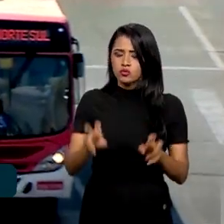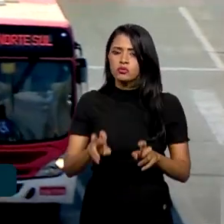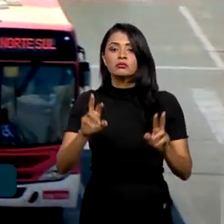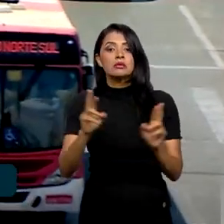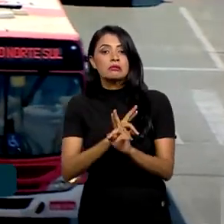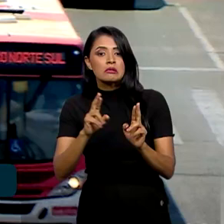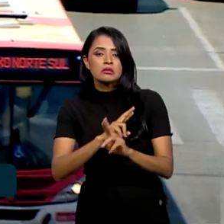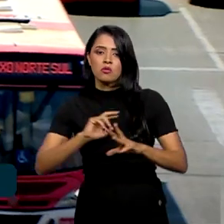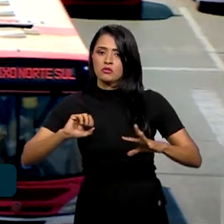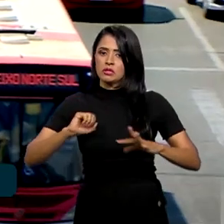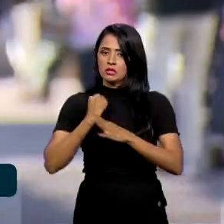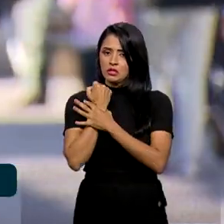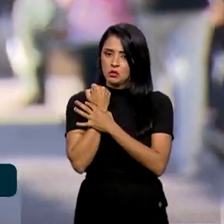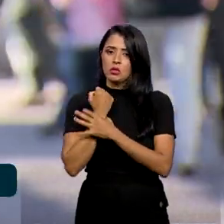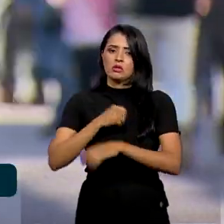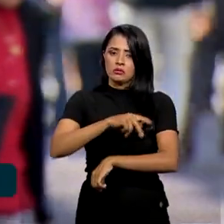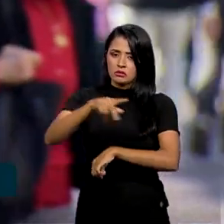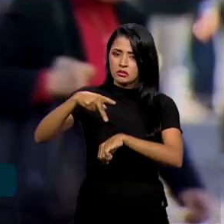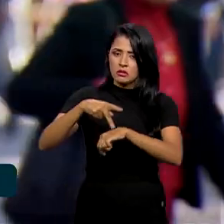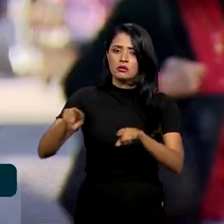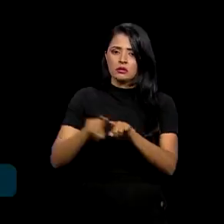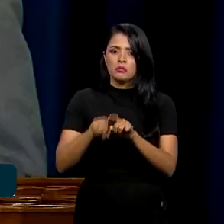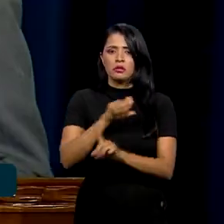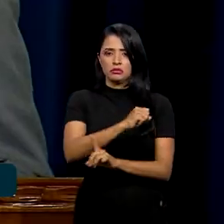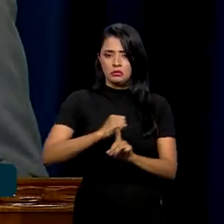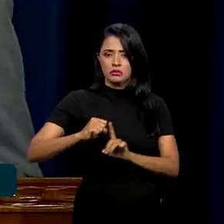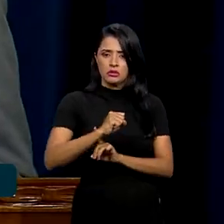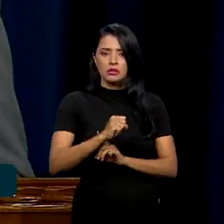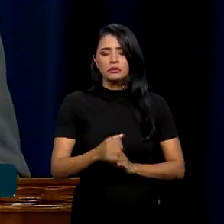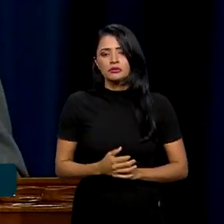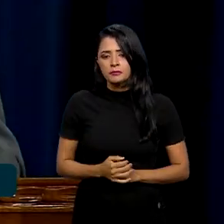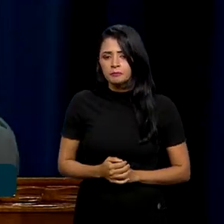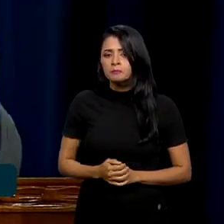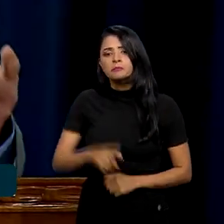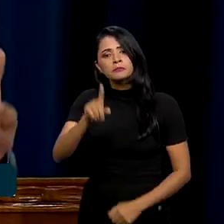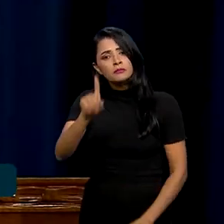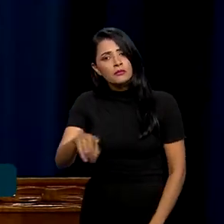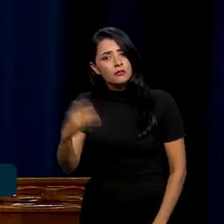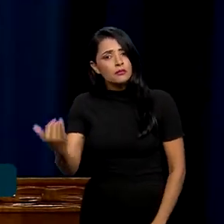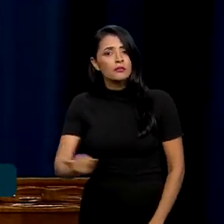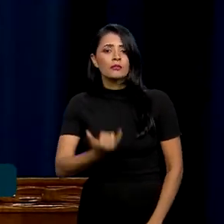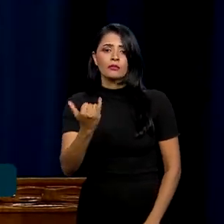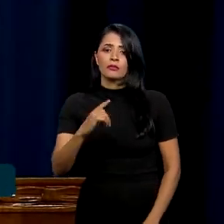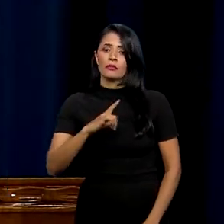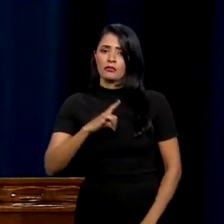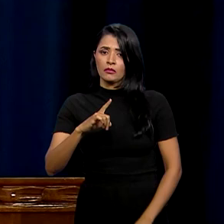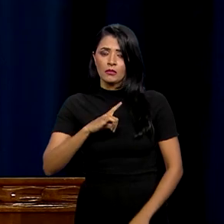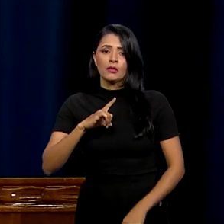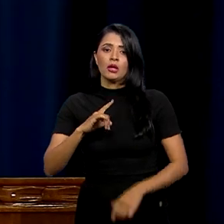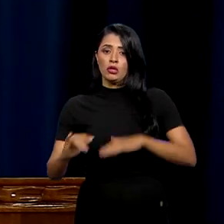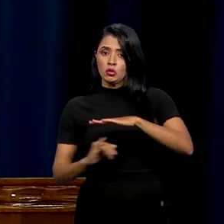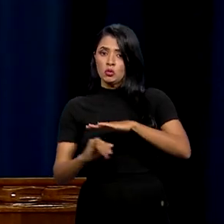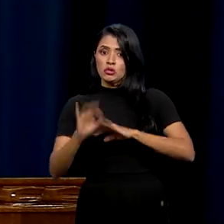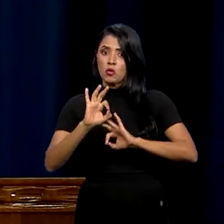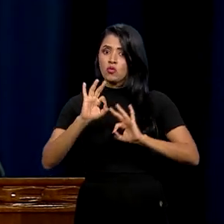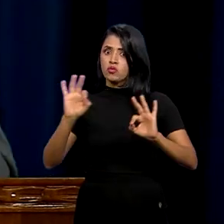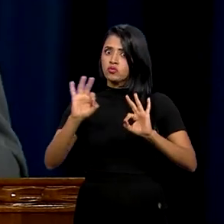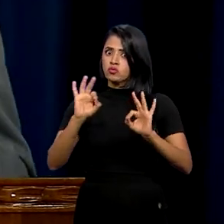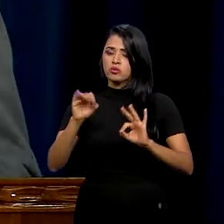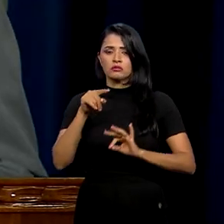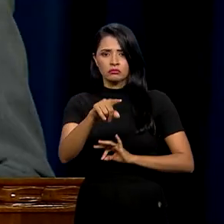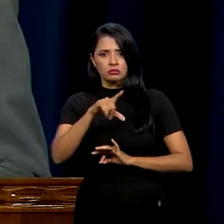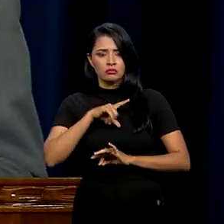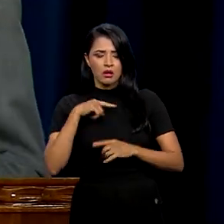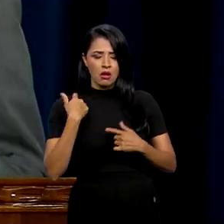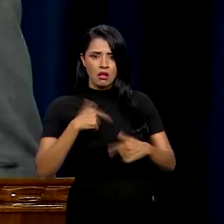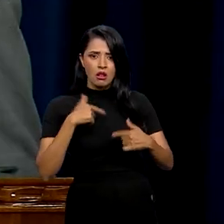relação à segurança do Estado e da sociedade. É fundamental ter as boas instituições para